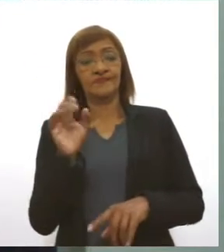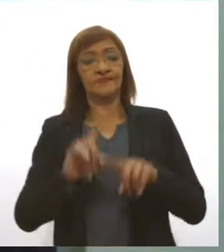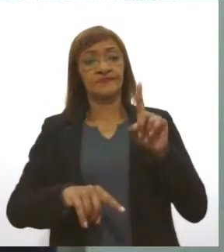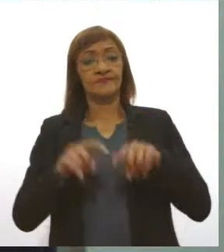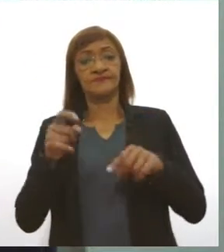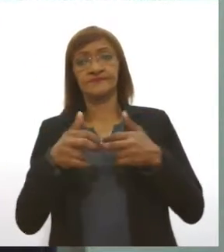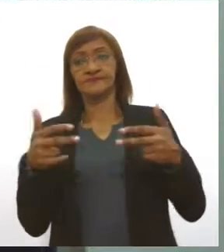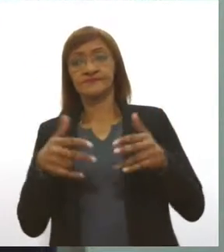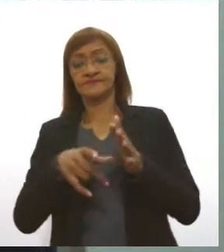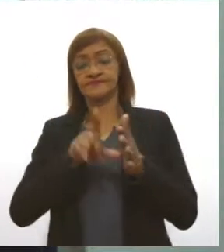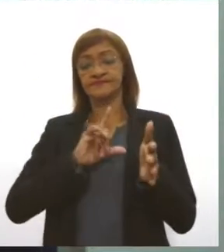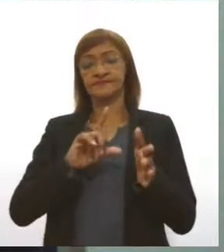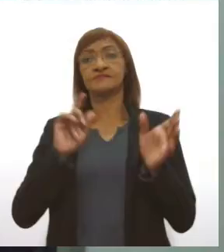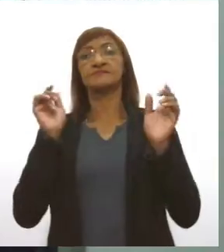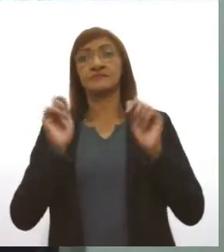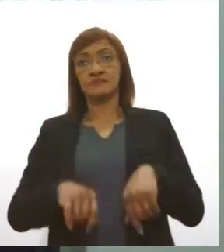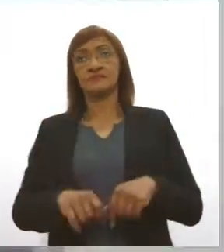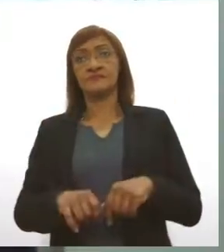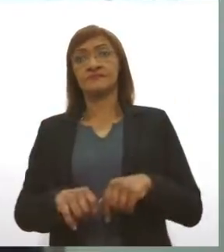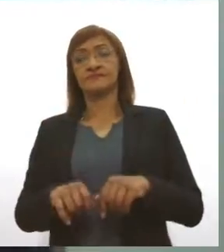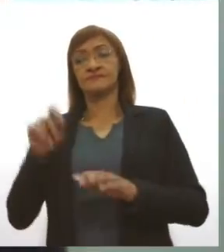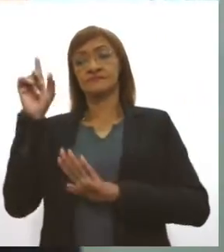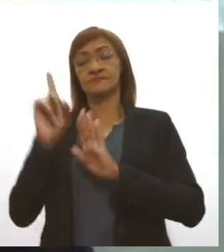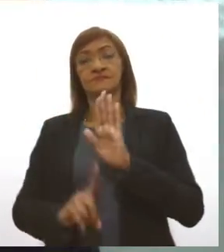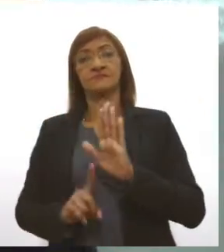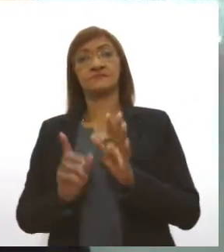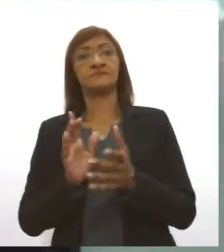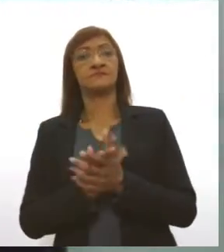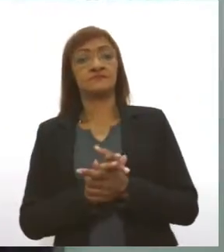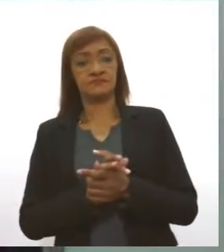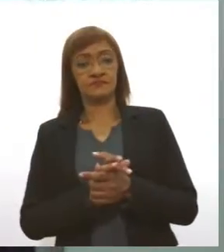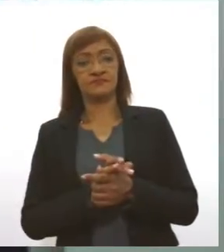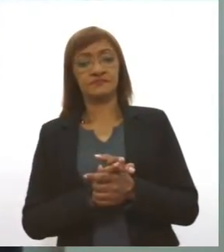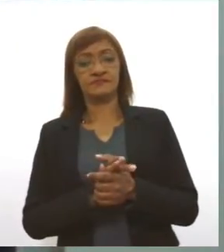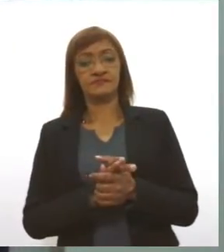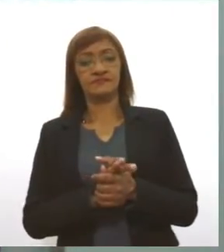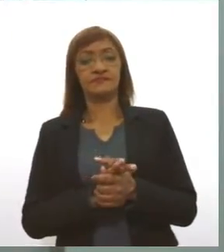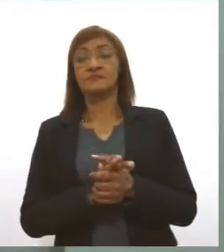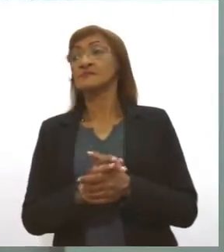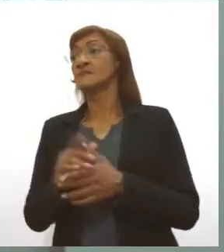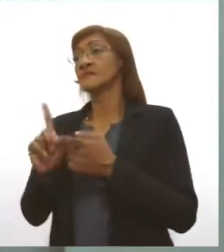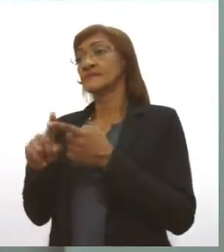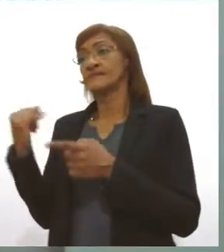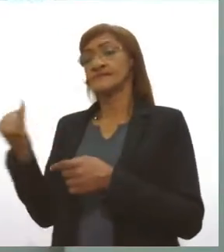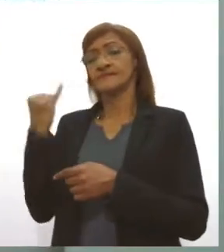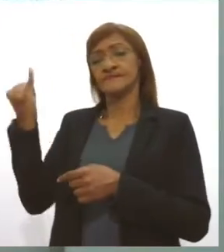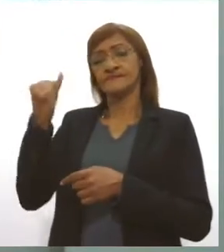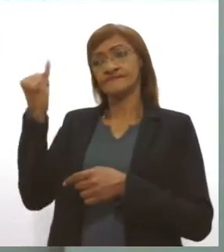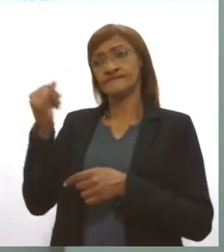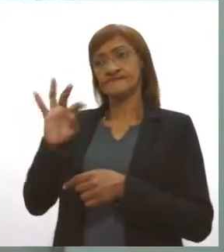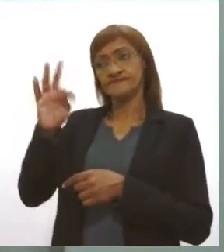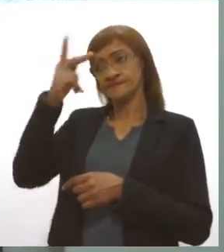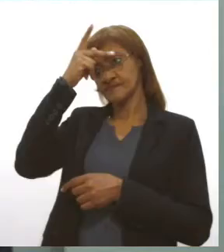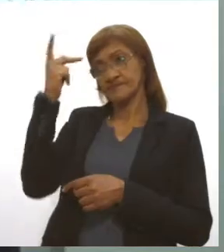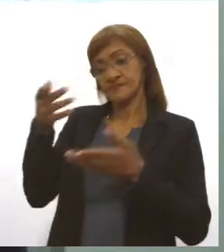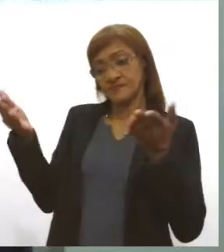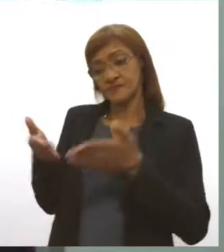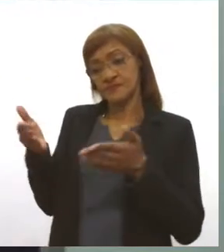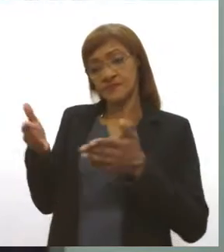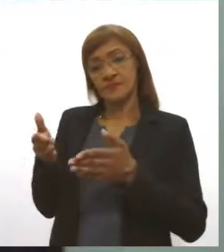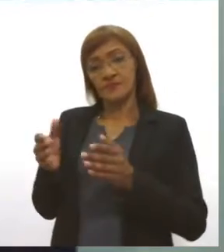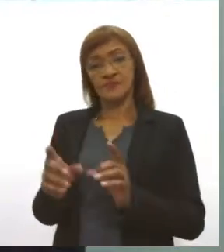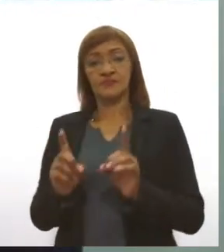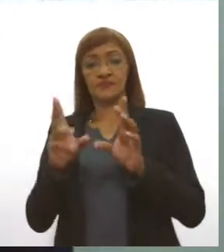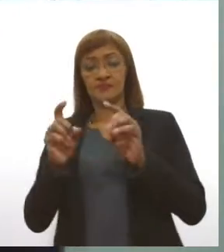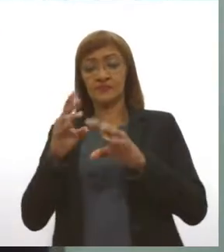ele pode fazer jus ao direito de arrependimento. É importante também para aquelas pessoas que hoje o número de vendas online, ainda